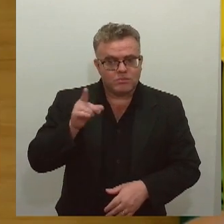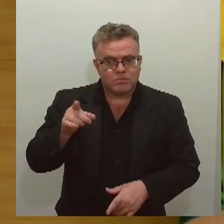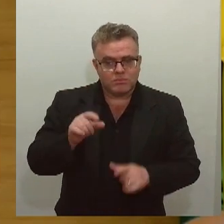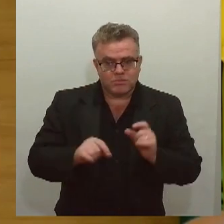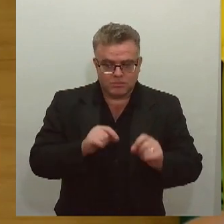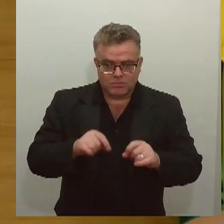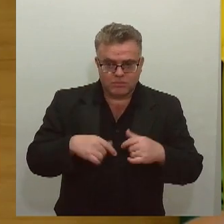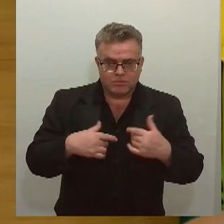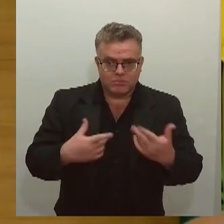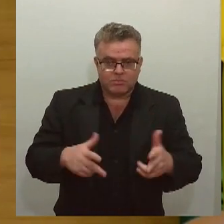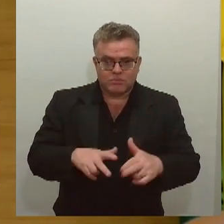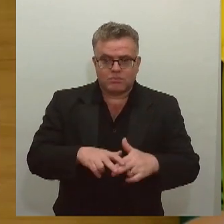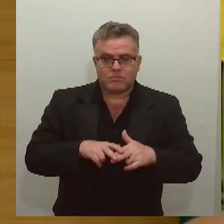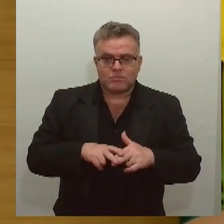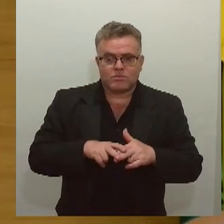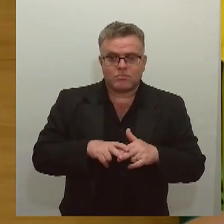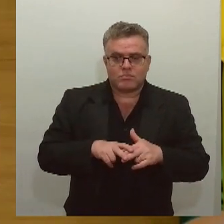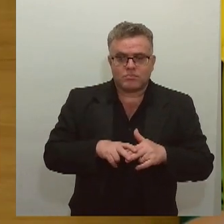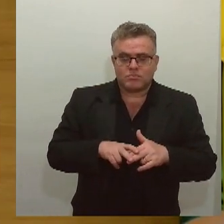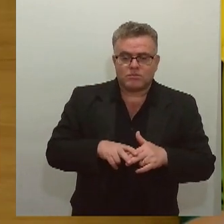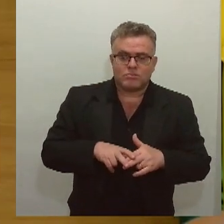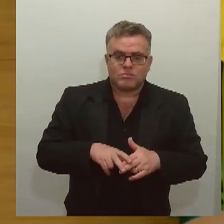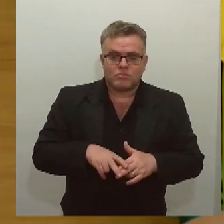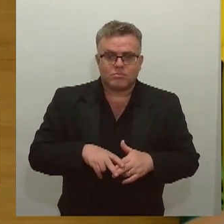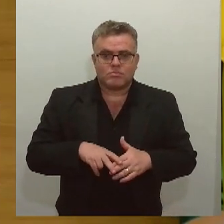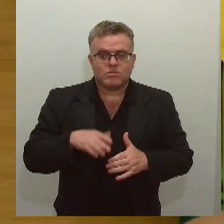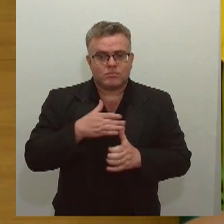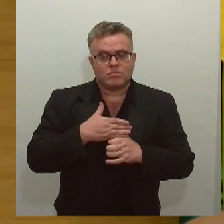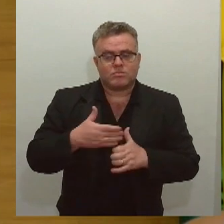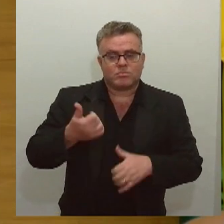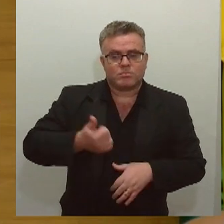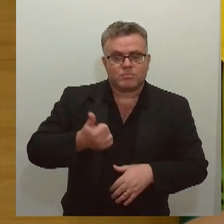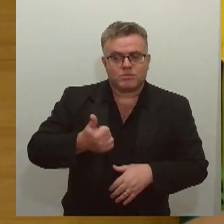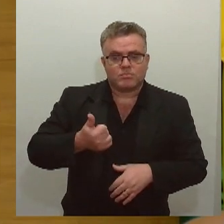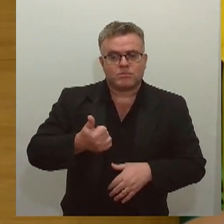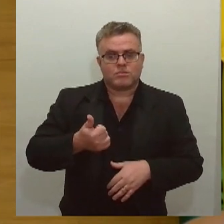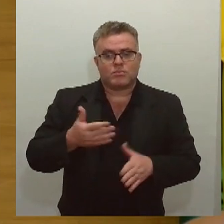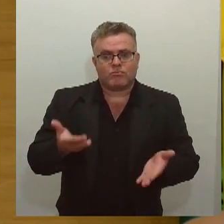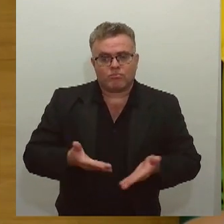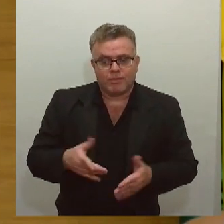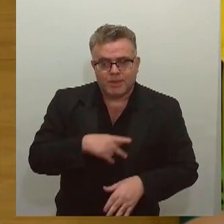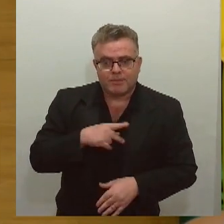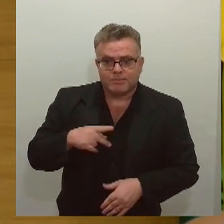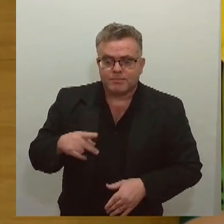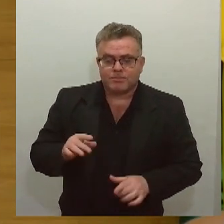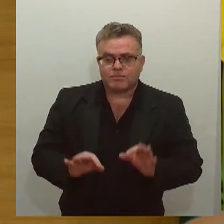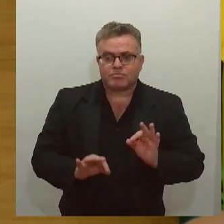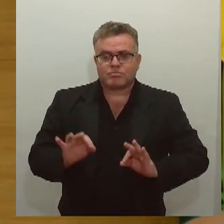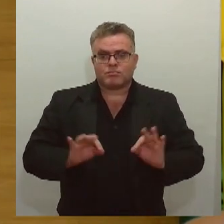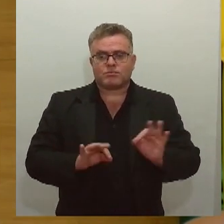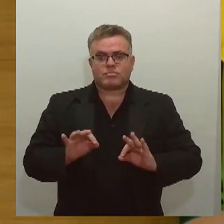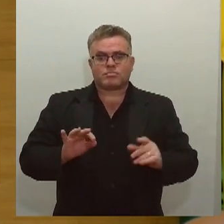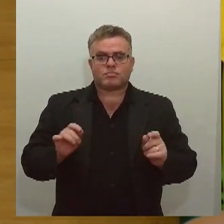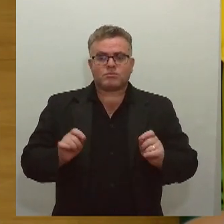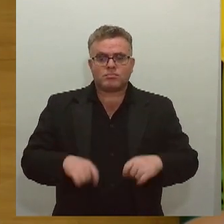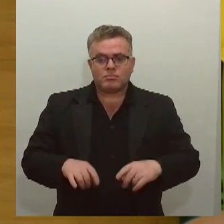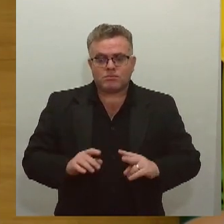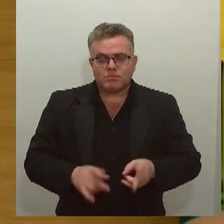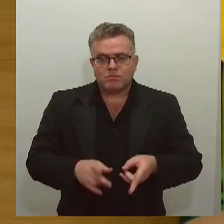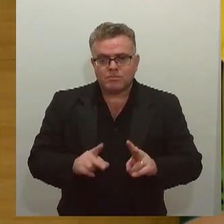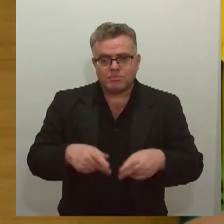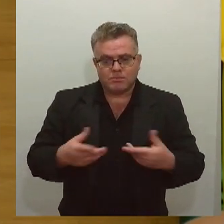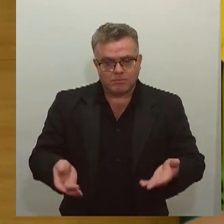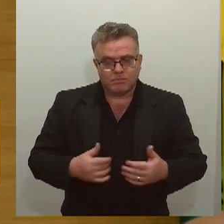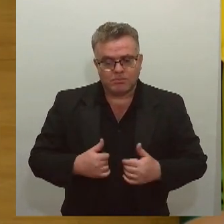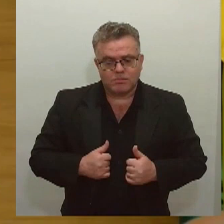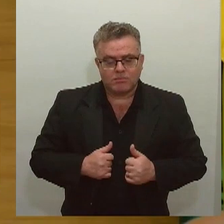mandato, mas fizemos um trabalho muito bom enquanto ele presidente, eu vice-presidente. O tema